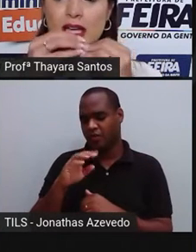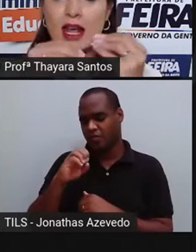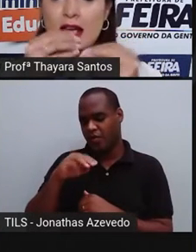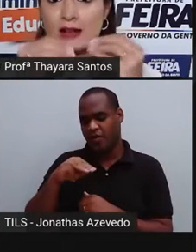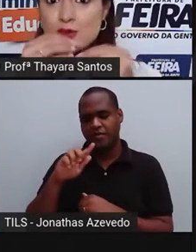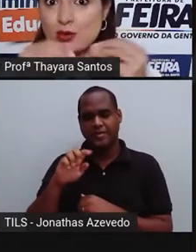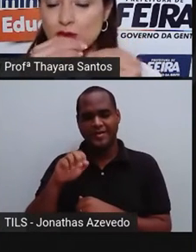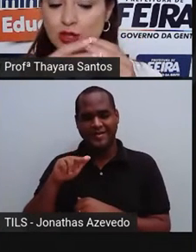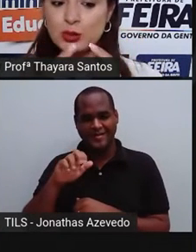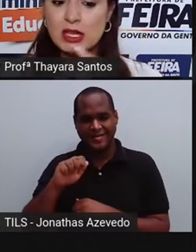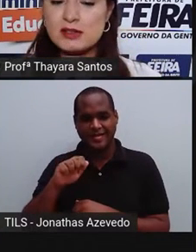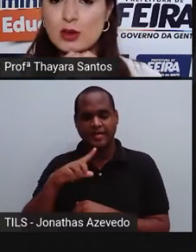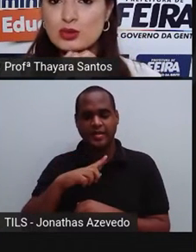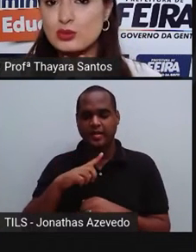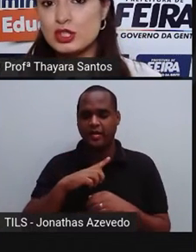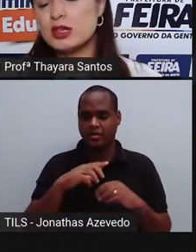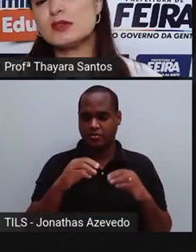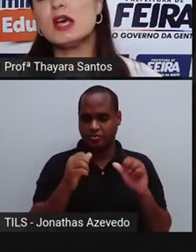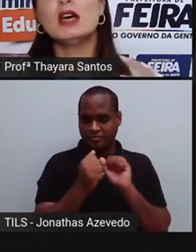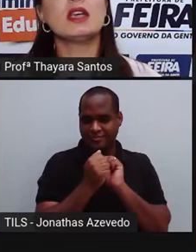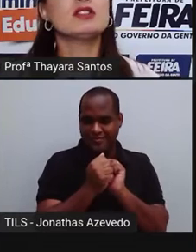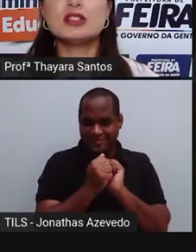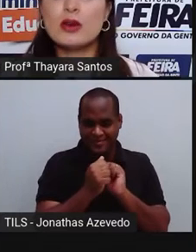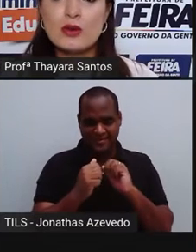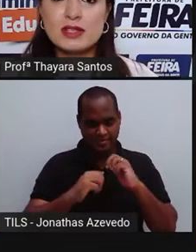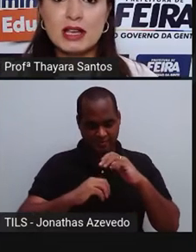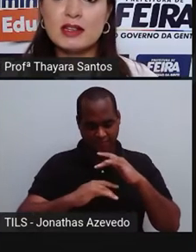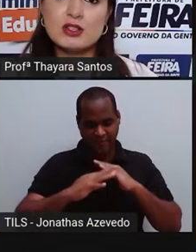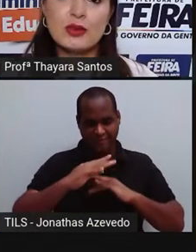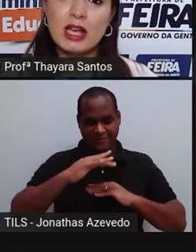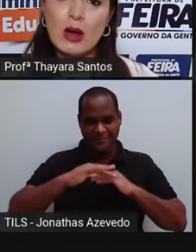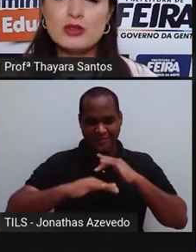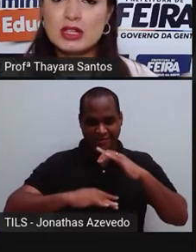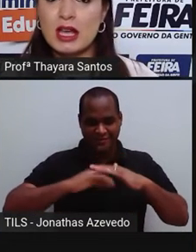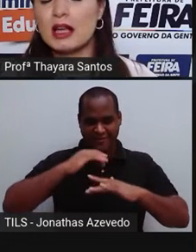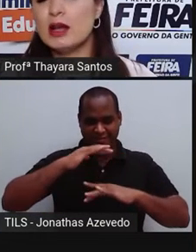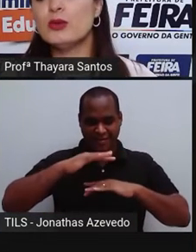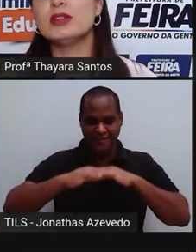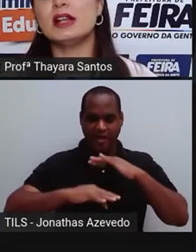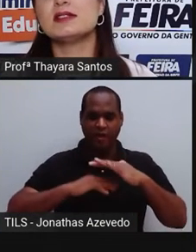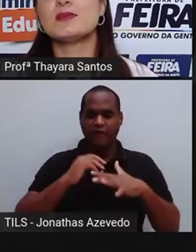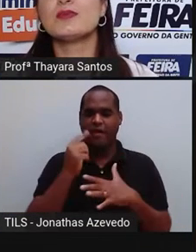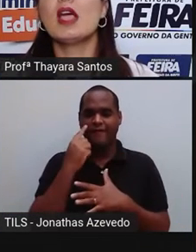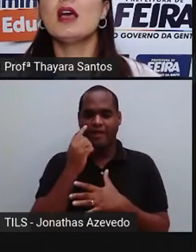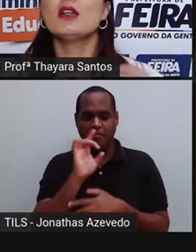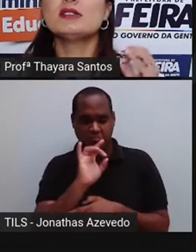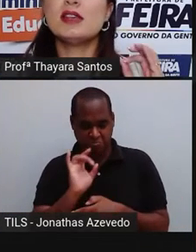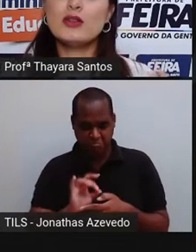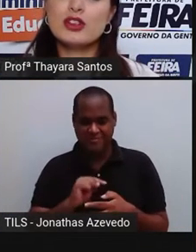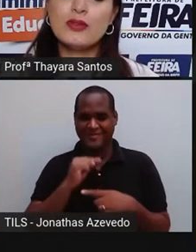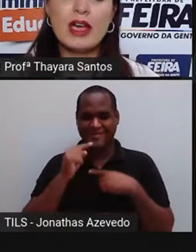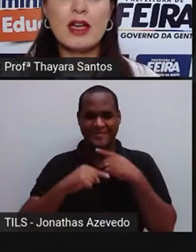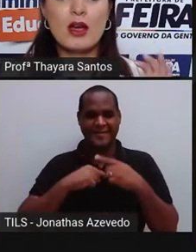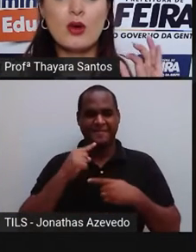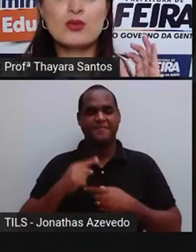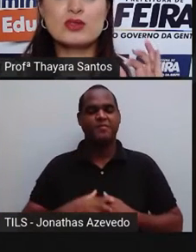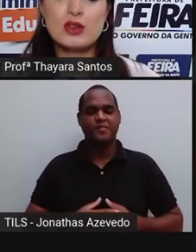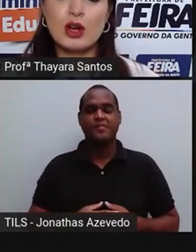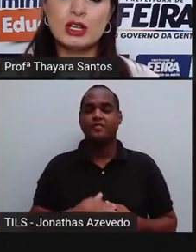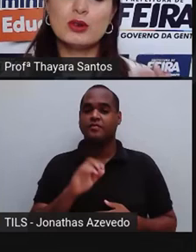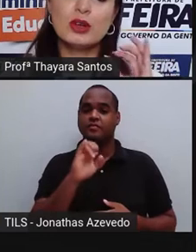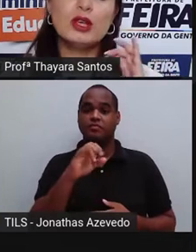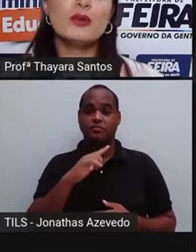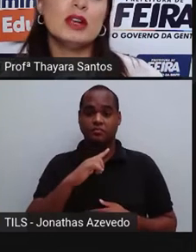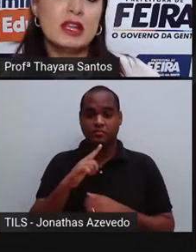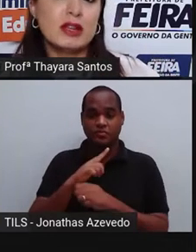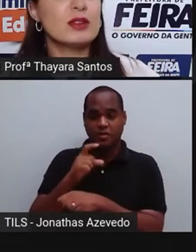tão agregadas, os constituintes, tão juntinhos, que a gente não consegue identificar onde está cada um deles. Se eu tiver um